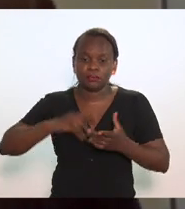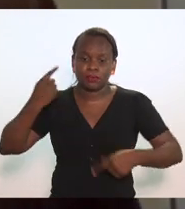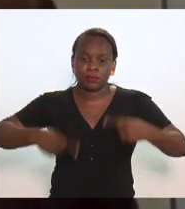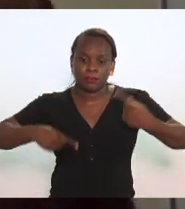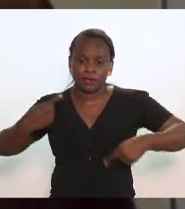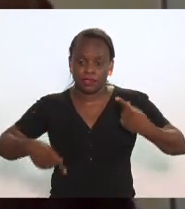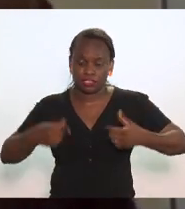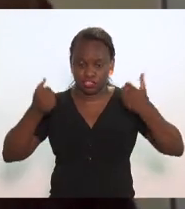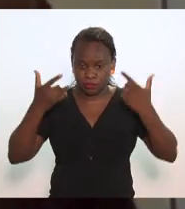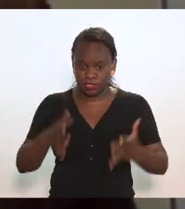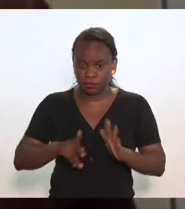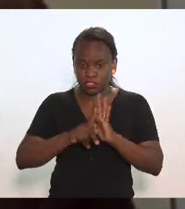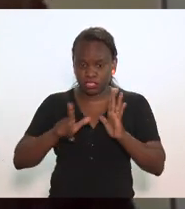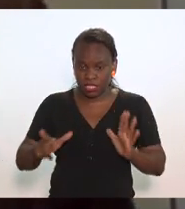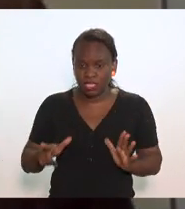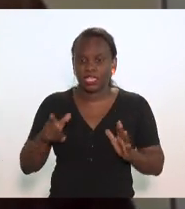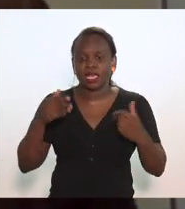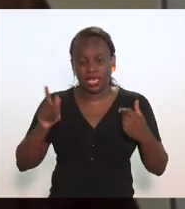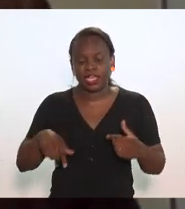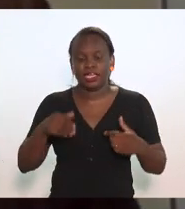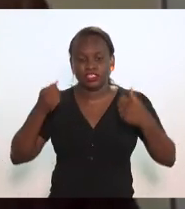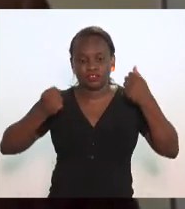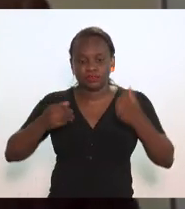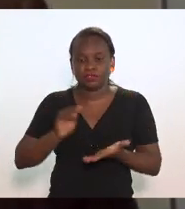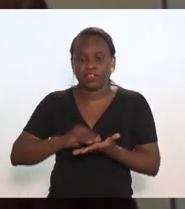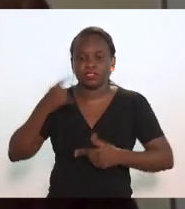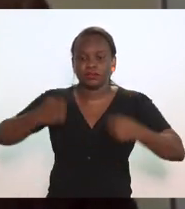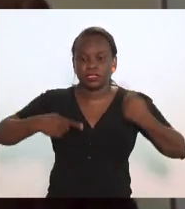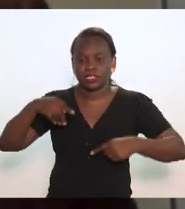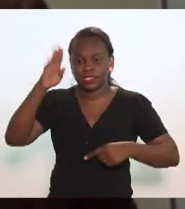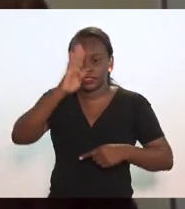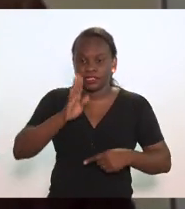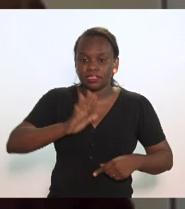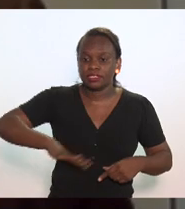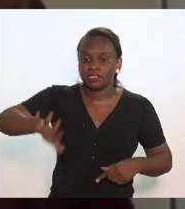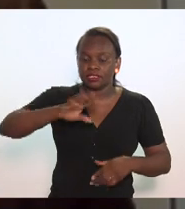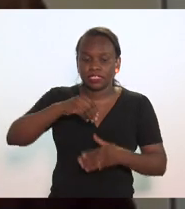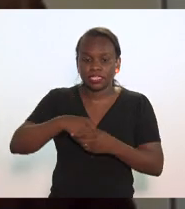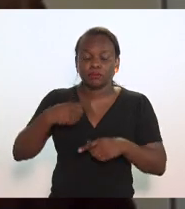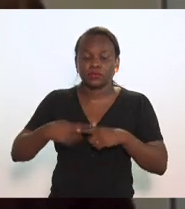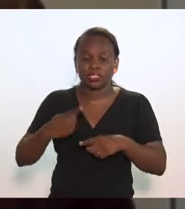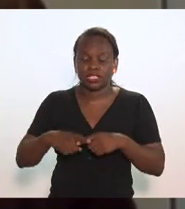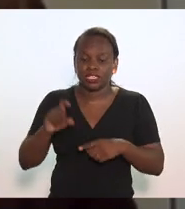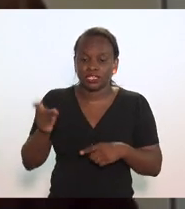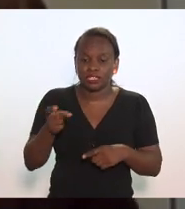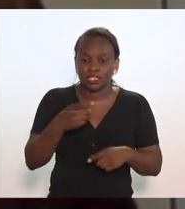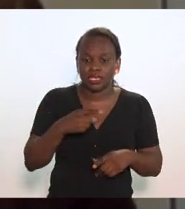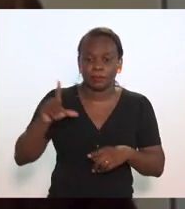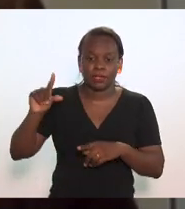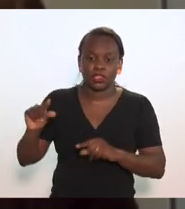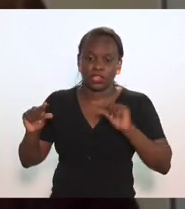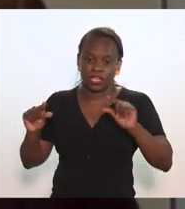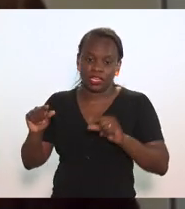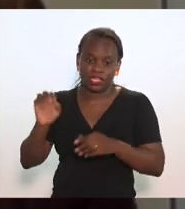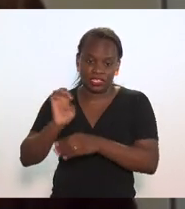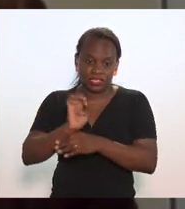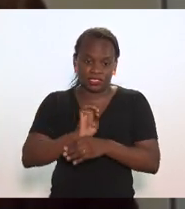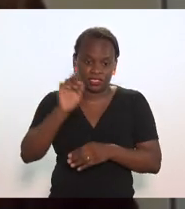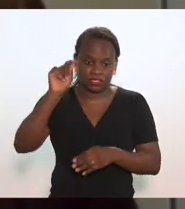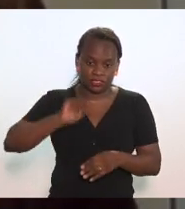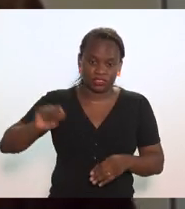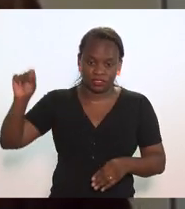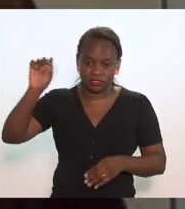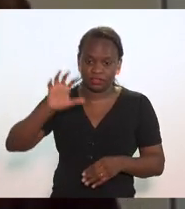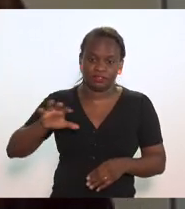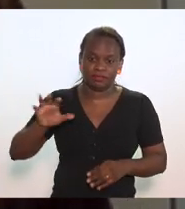que é tratado nesse projeto de lei, a falta de competitividade no mercado interno em razão do custo tributário menor dos moinhos situados em outros